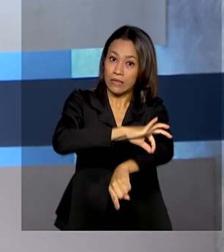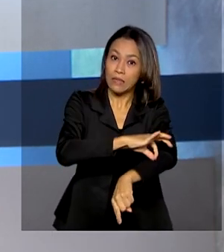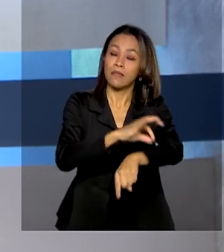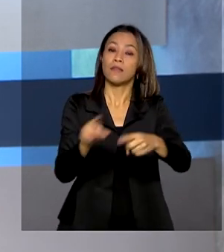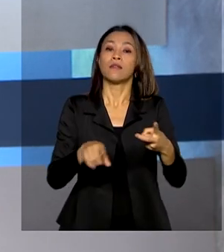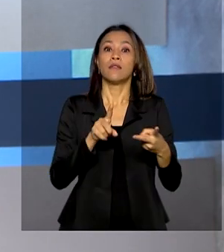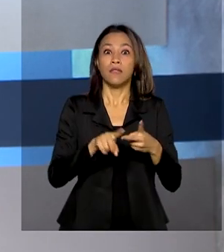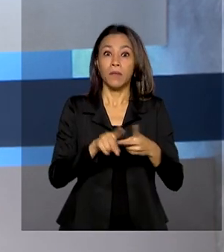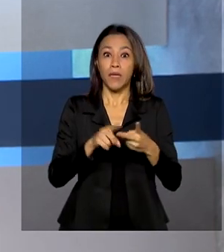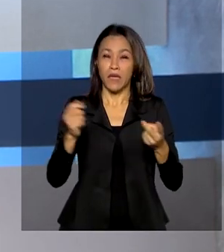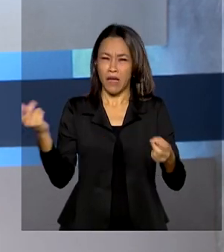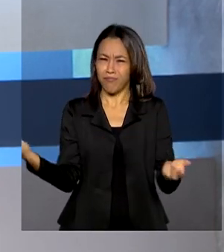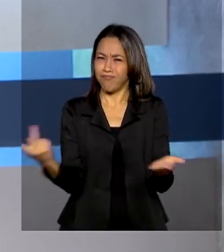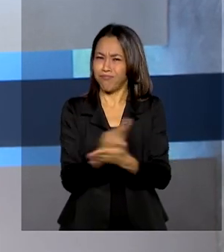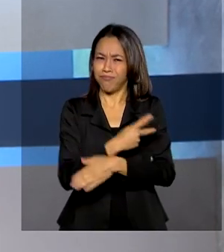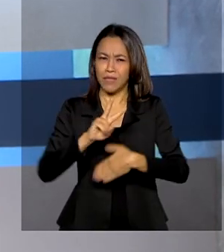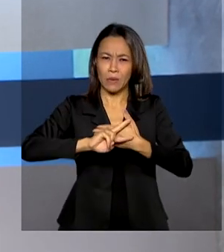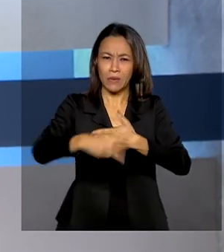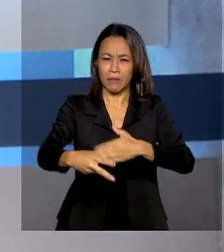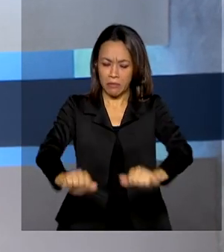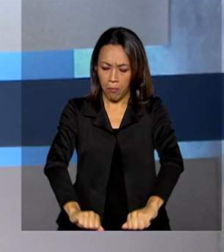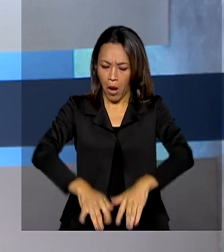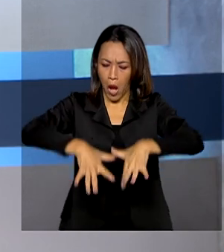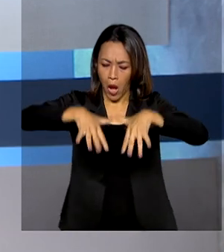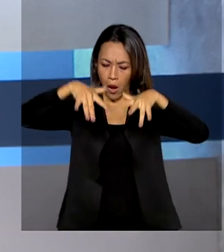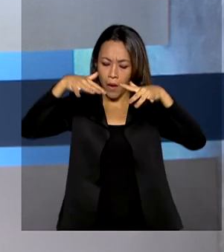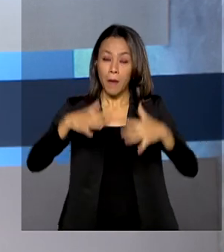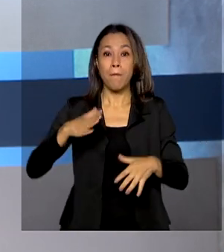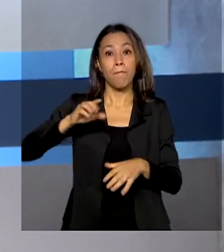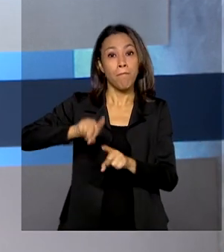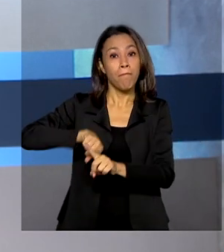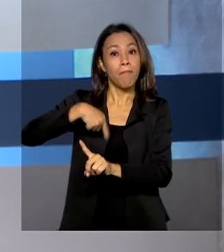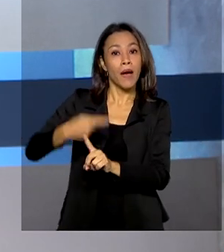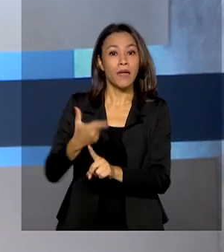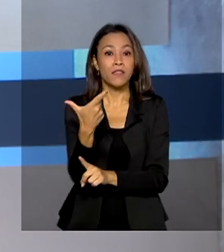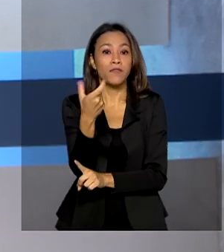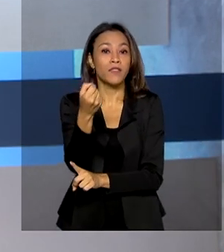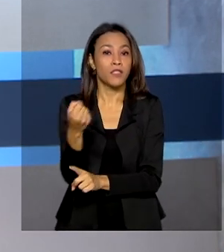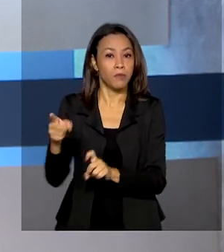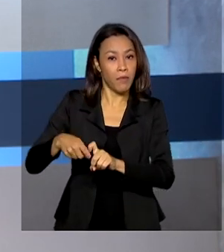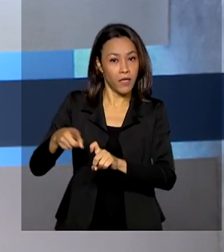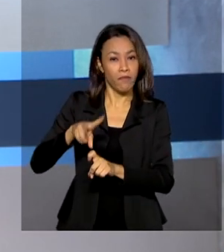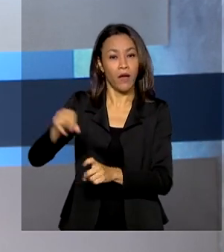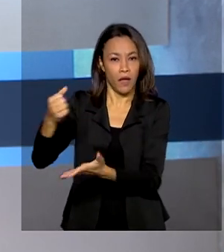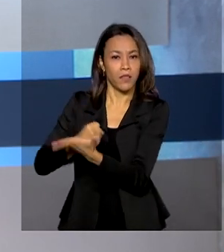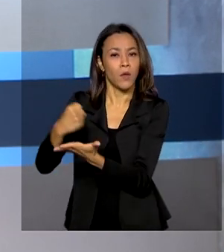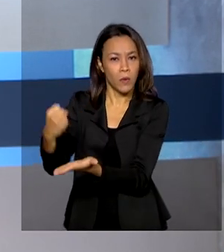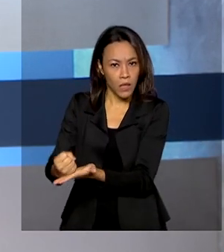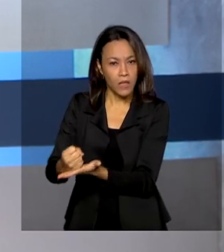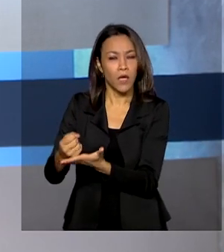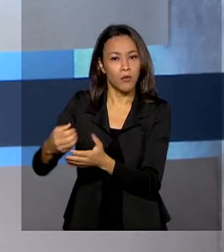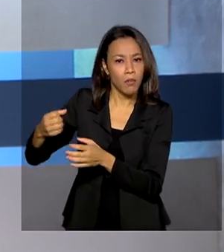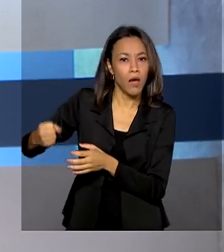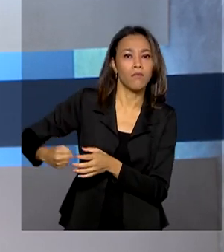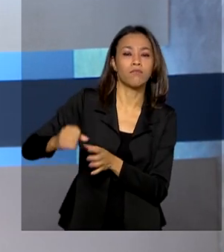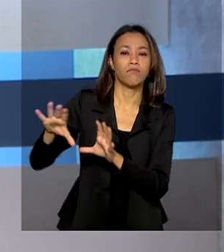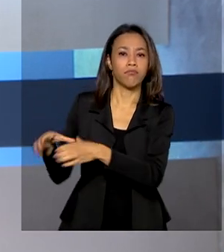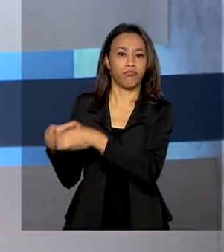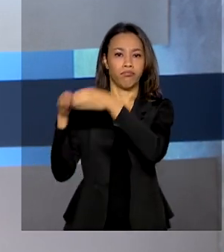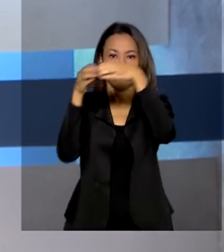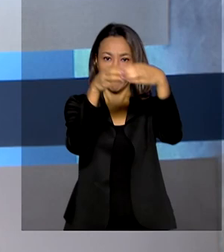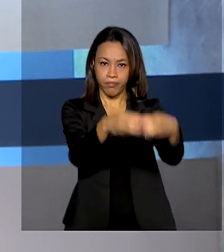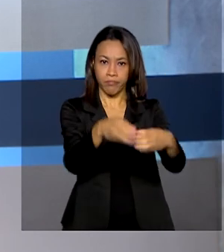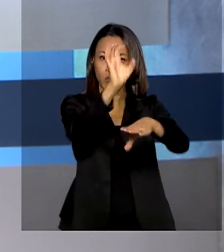impacto das enchentes. Mais 20 médicos serão contratados para atendimento na atenção primária em Rio Branco pelo programa Mais